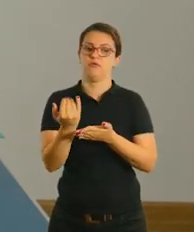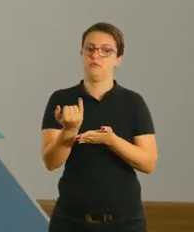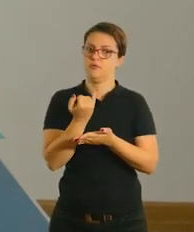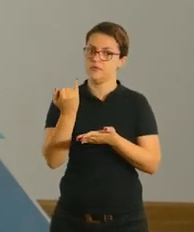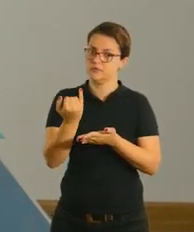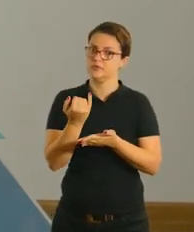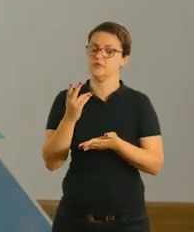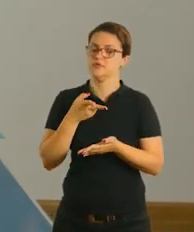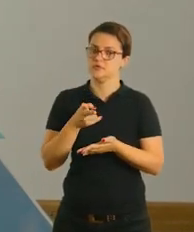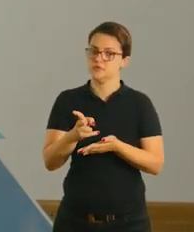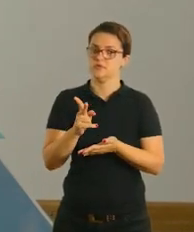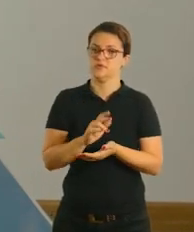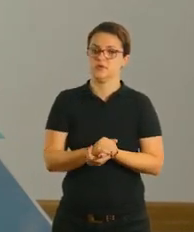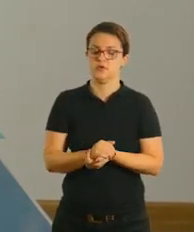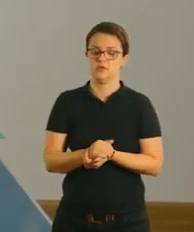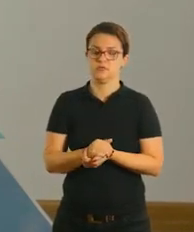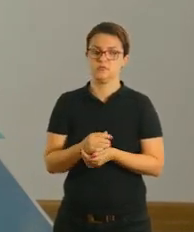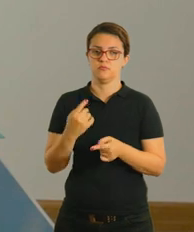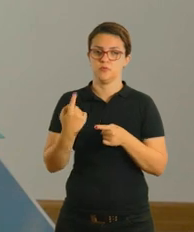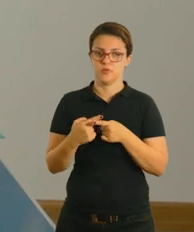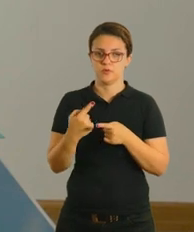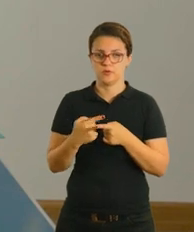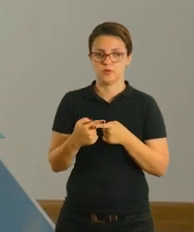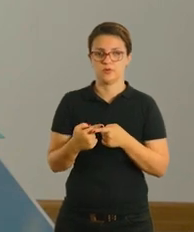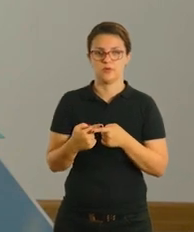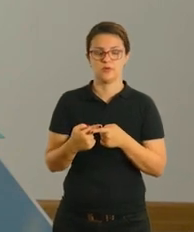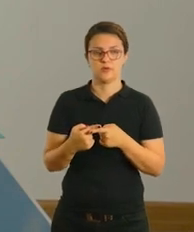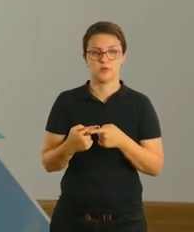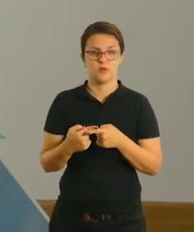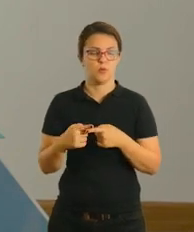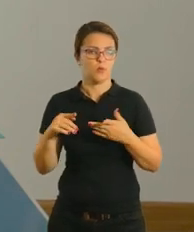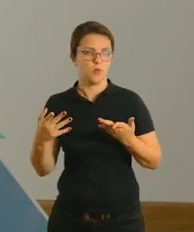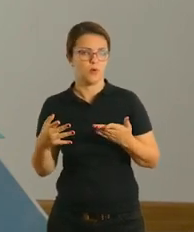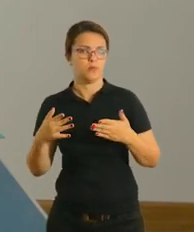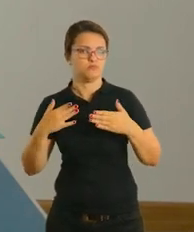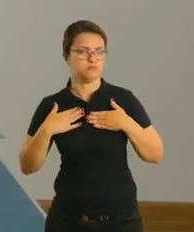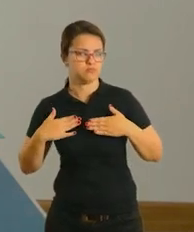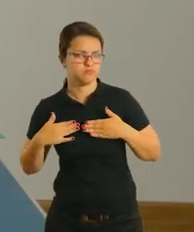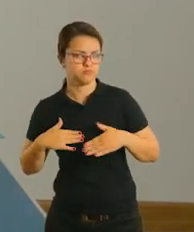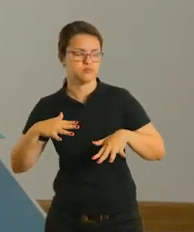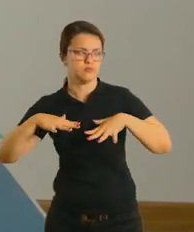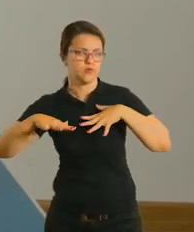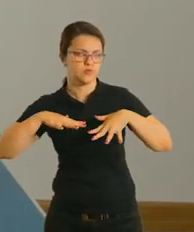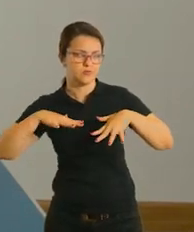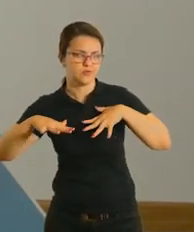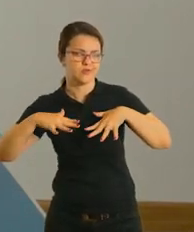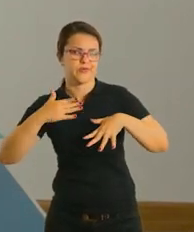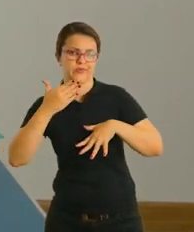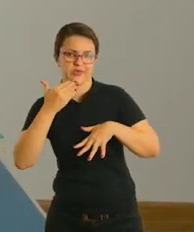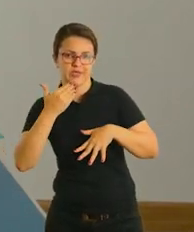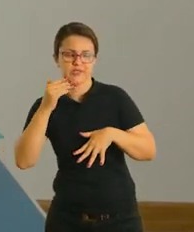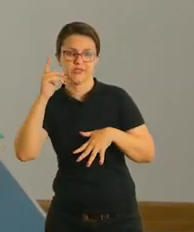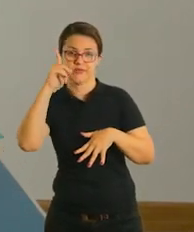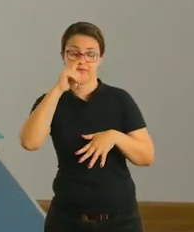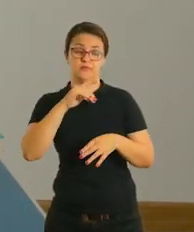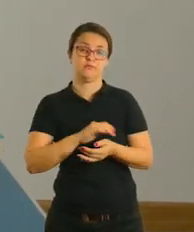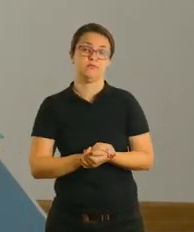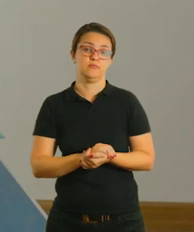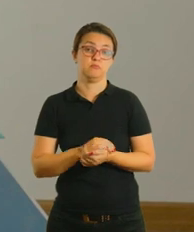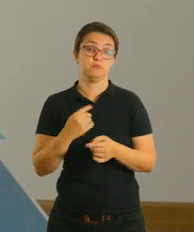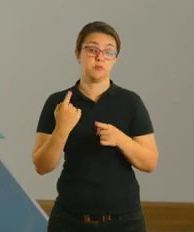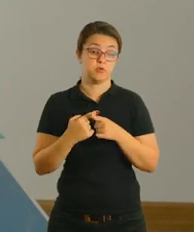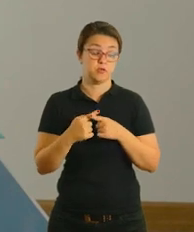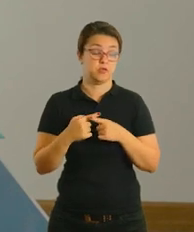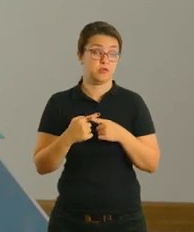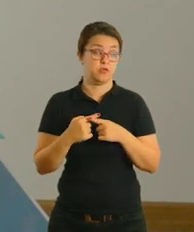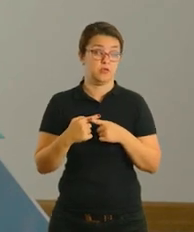Antes de a gente dar continuidade, importante dela escolher quais posturas para ela é fácil, qual postura para ela é difícil. Porque às vezes o que pode